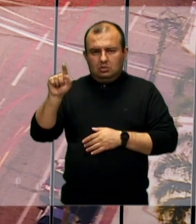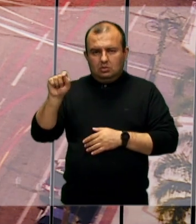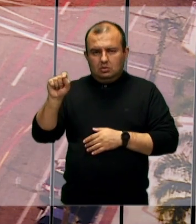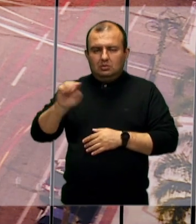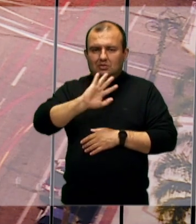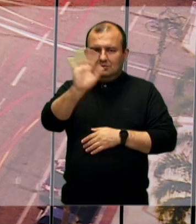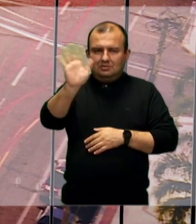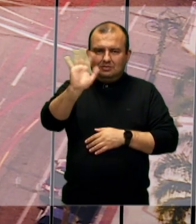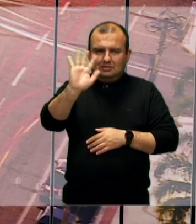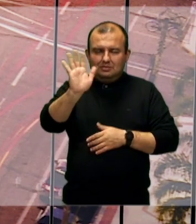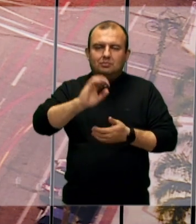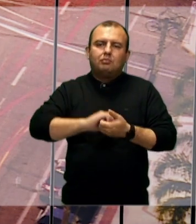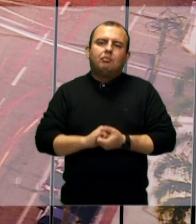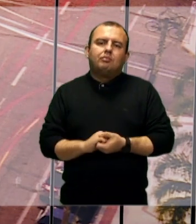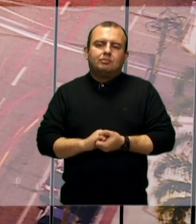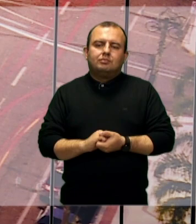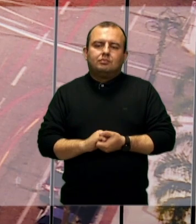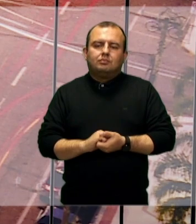Até a próxima.